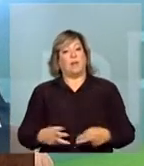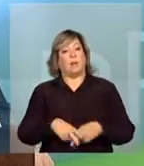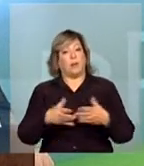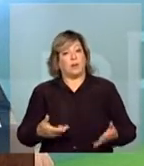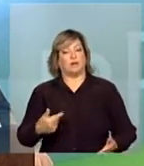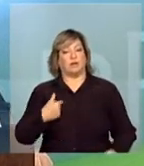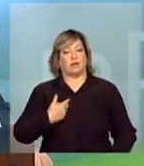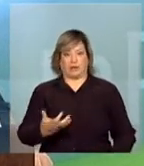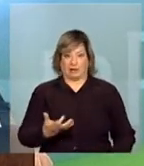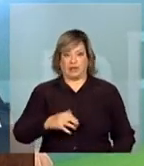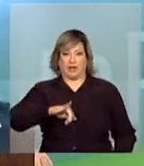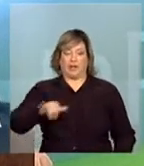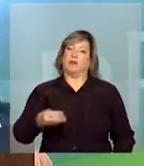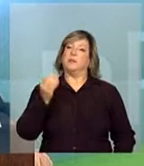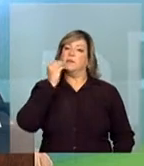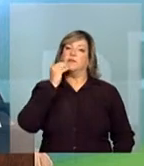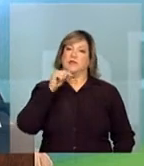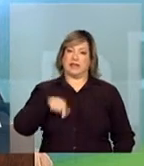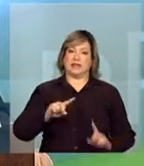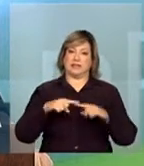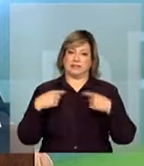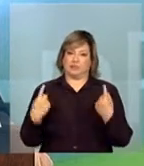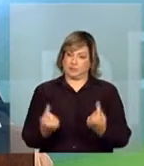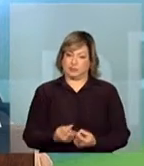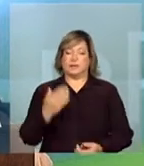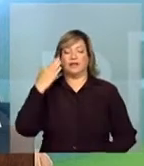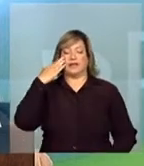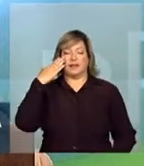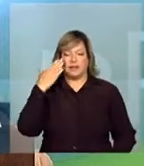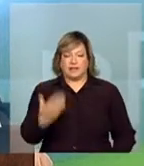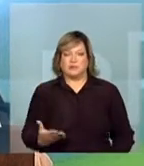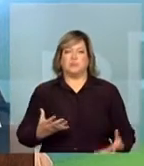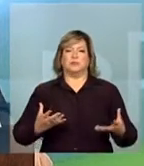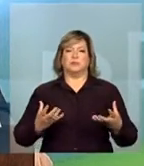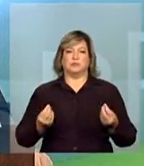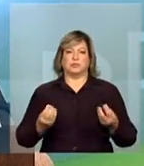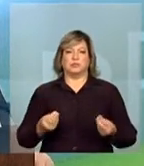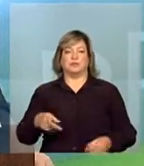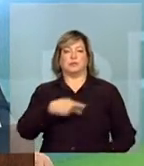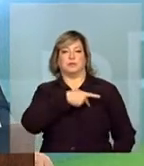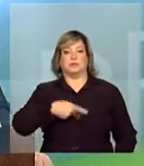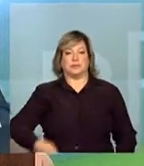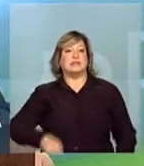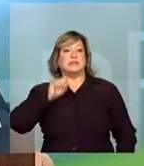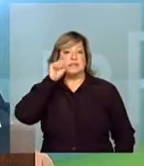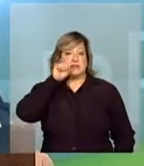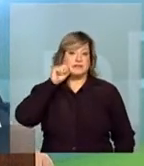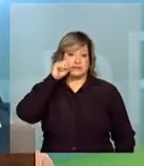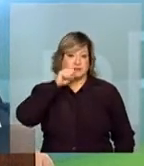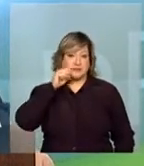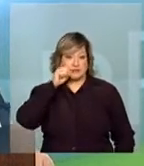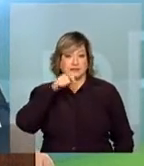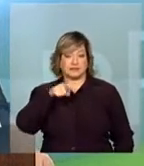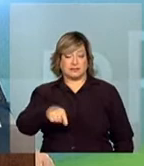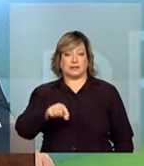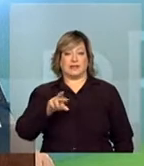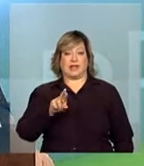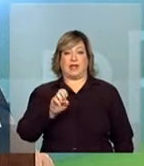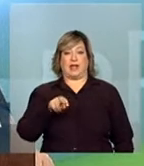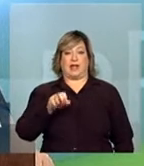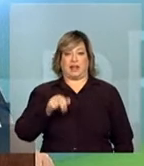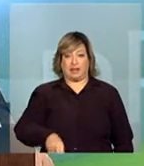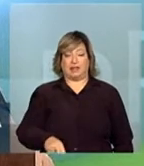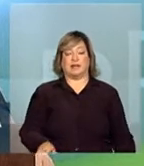questão de aproveitar essa cerimônia para agradecer calorosamente ao presidente do Senado o Senador Renan